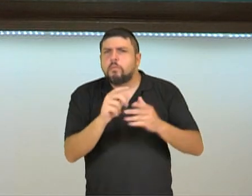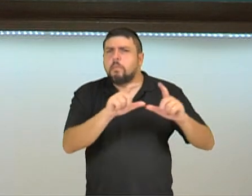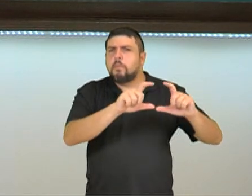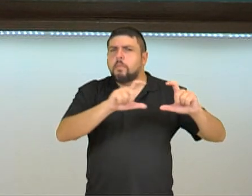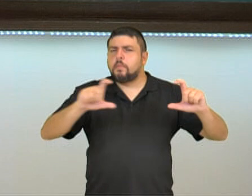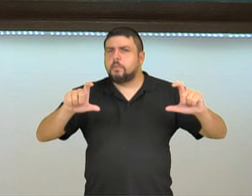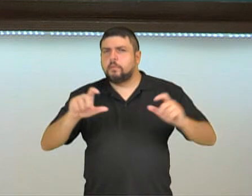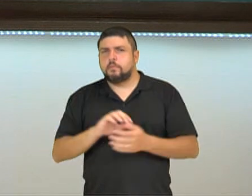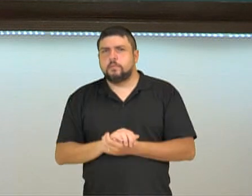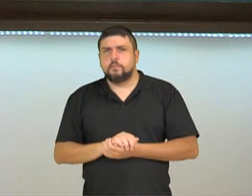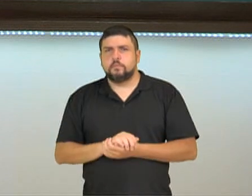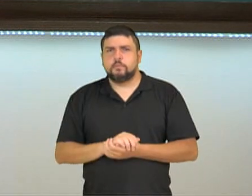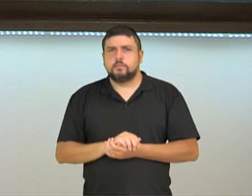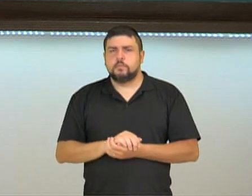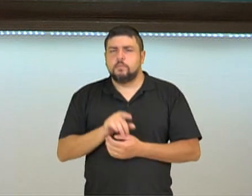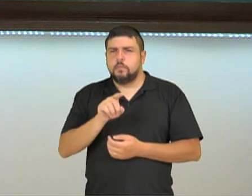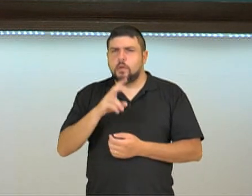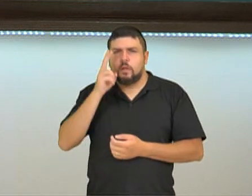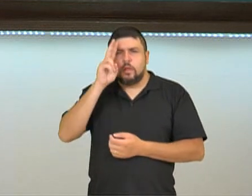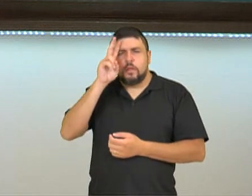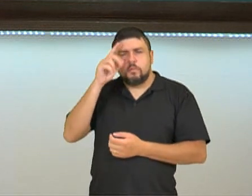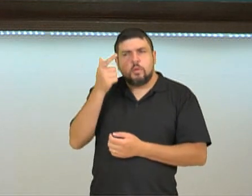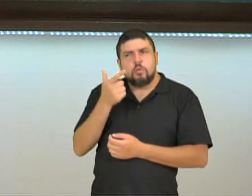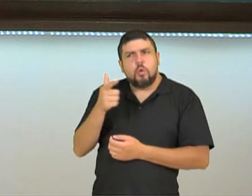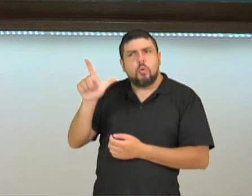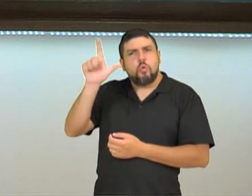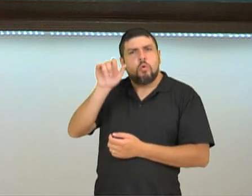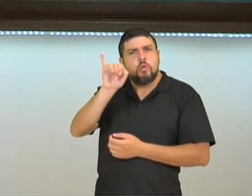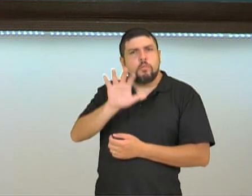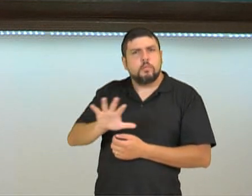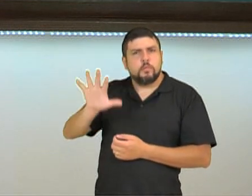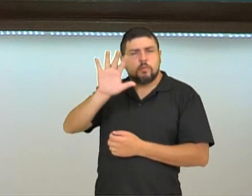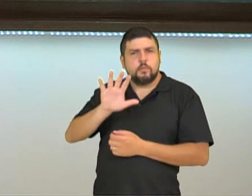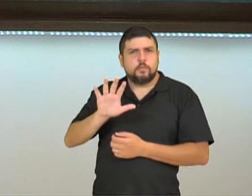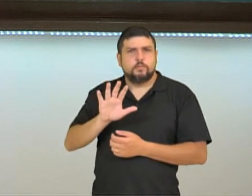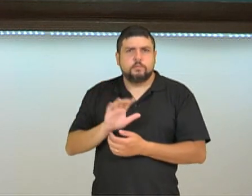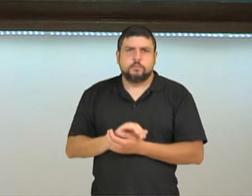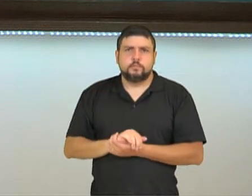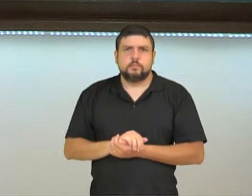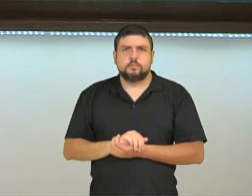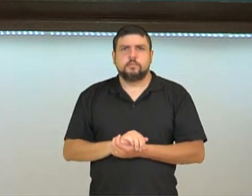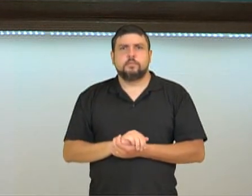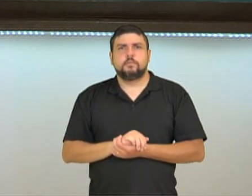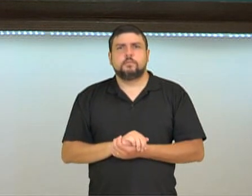lembrado outra imagem, outro texto que também possui ou é uma imagem, né?